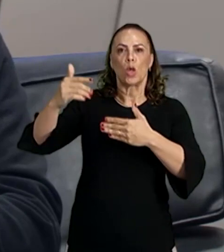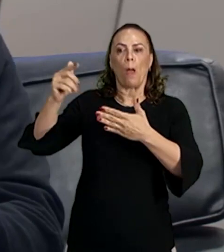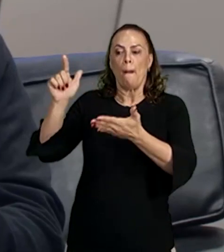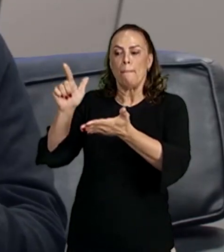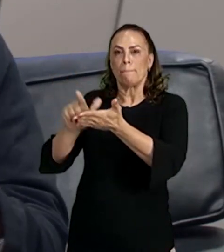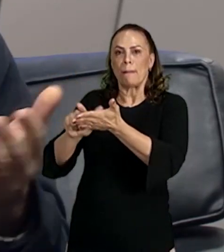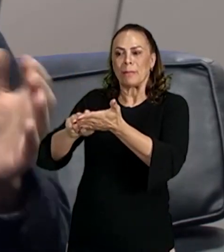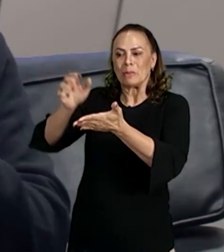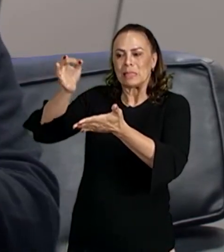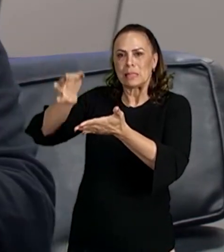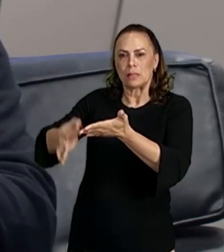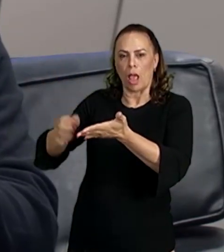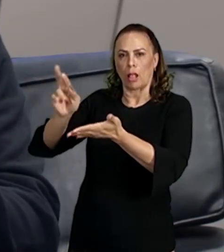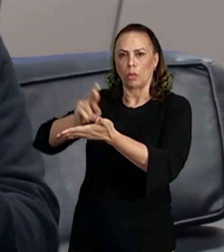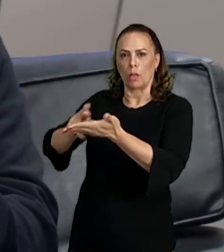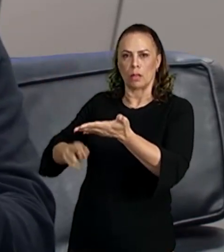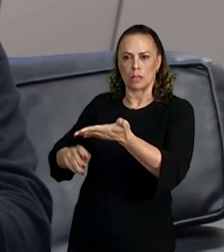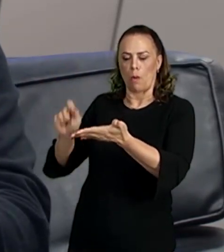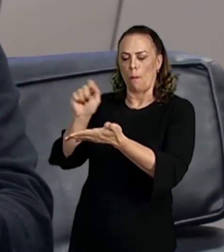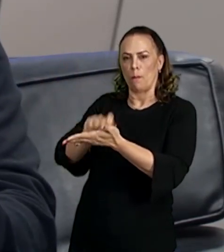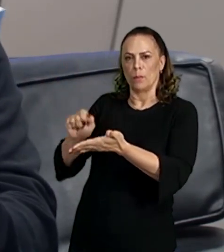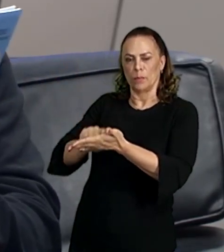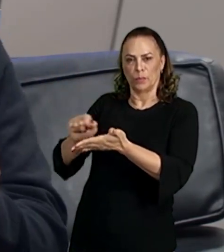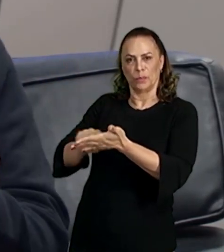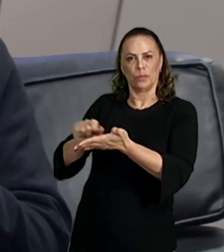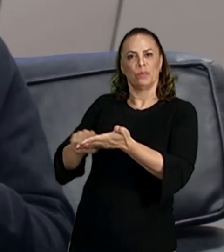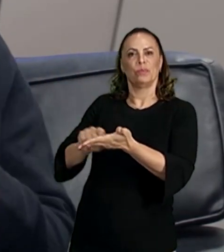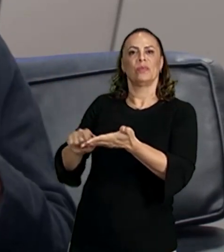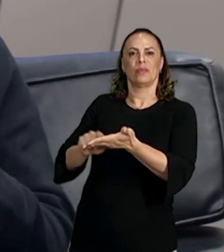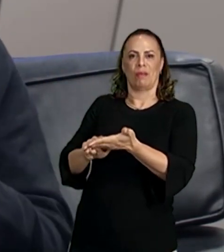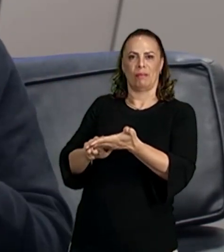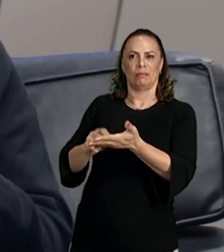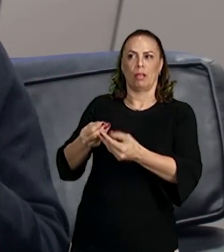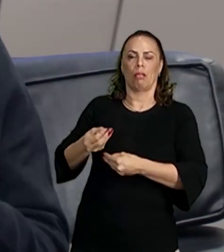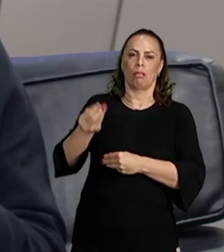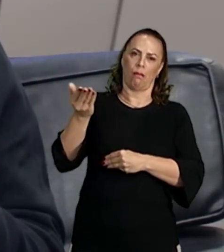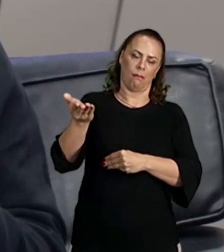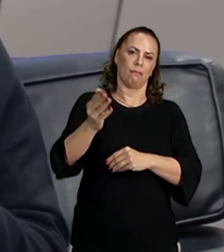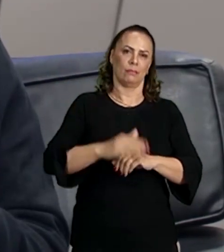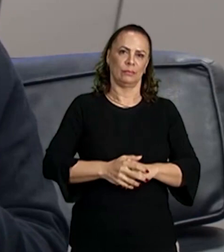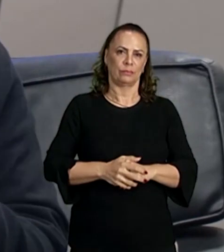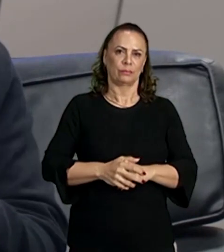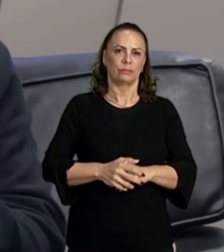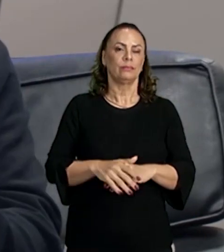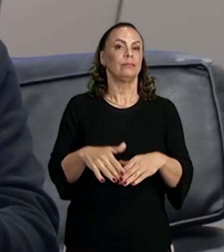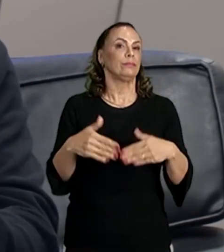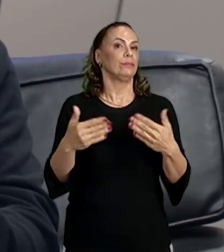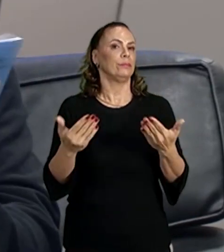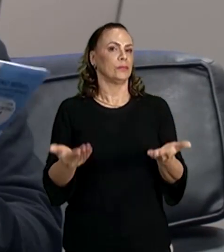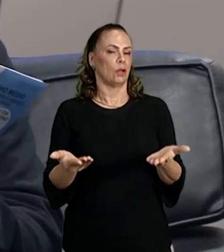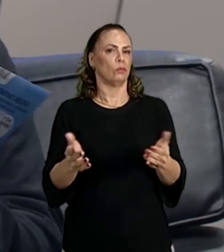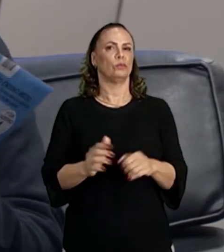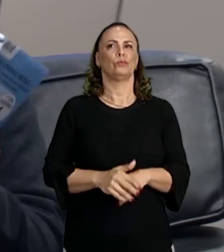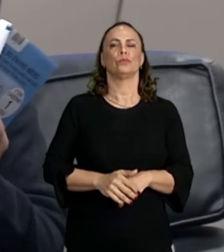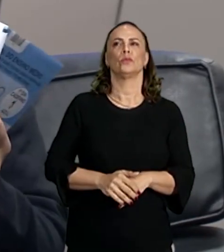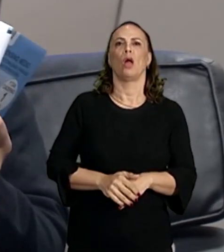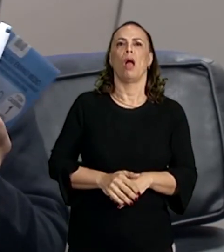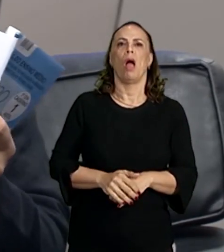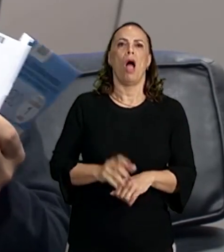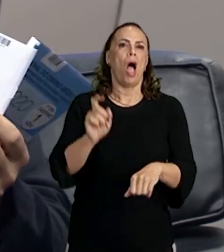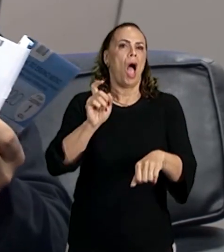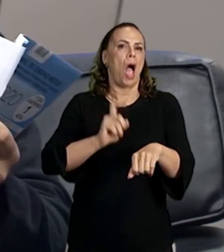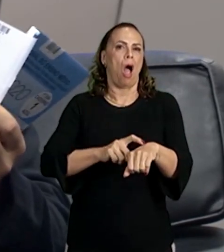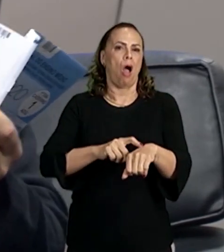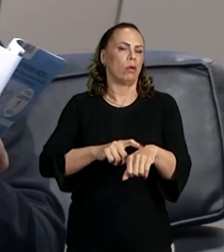a grande dica nesse ponto aqui é o seguinte, em qualquer momento que você estiver fazendo a redação, seja aqui nesse projeto